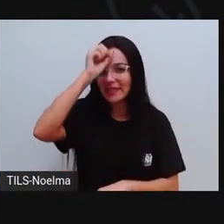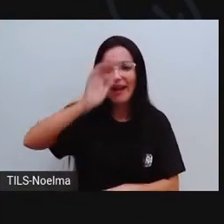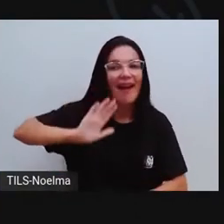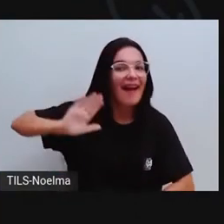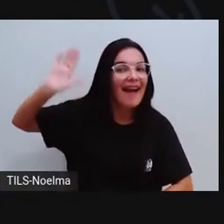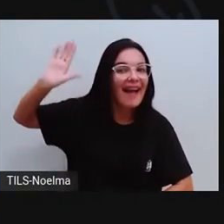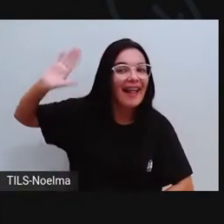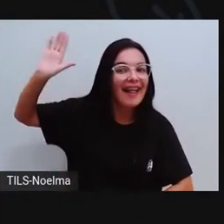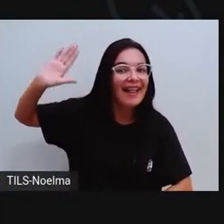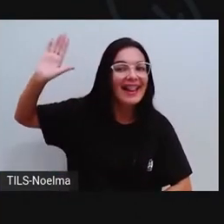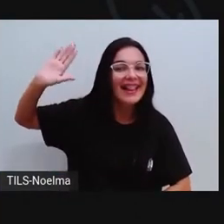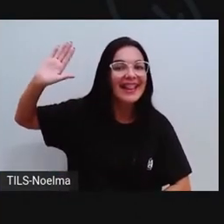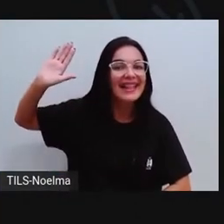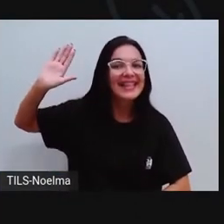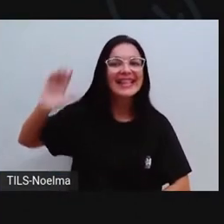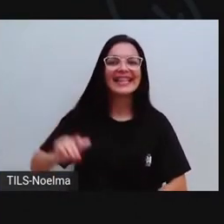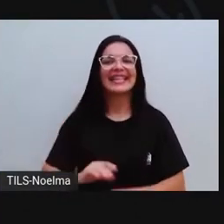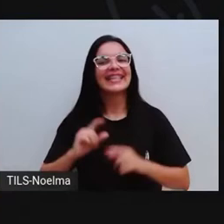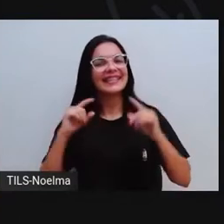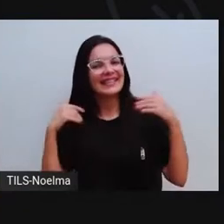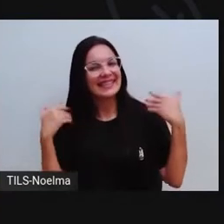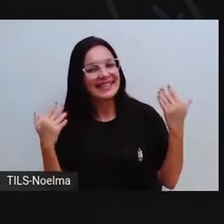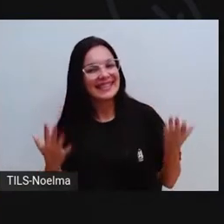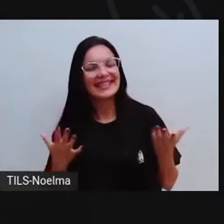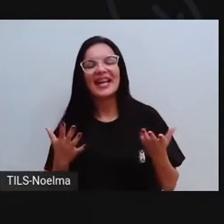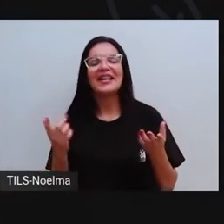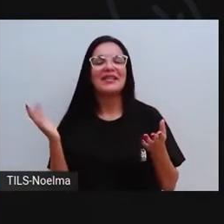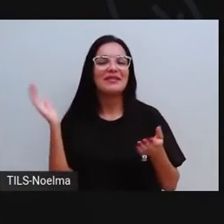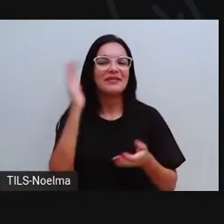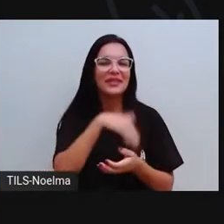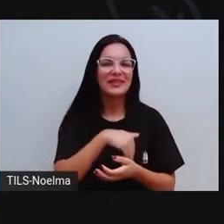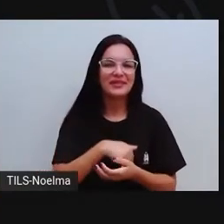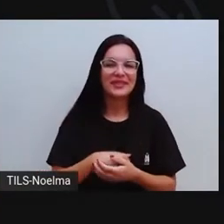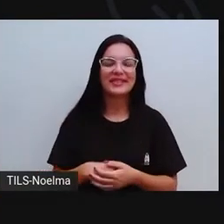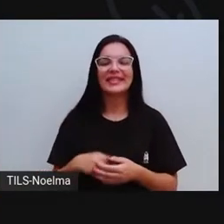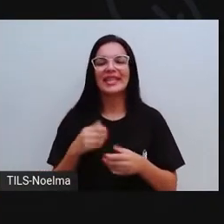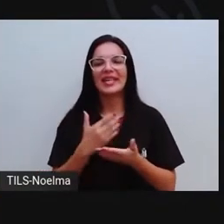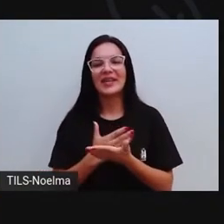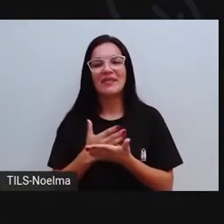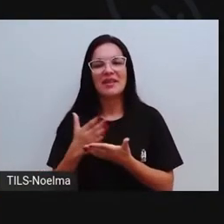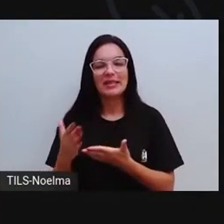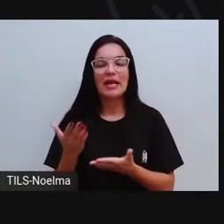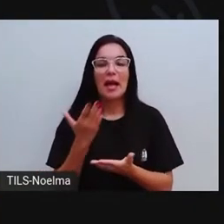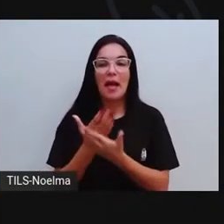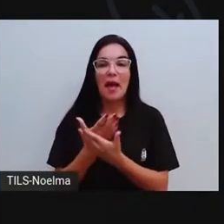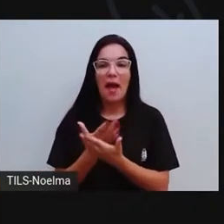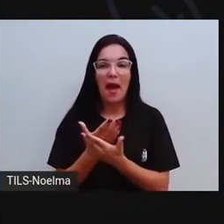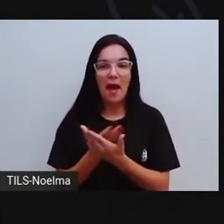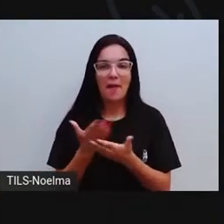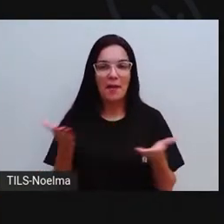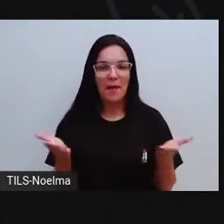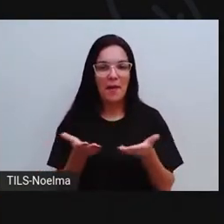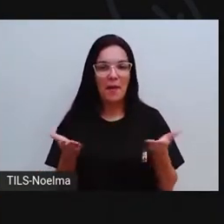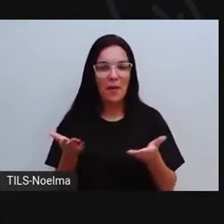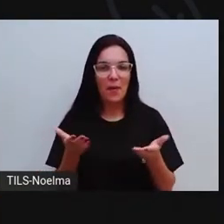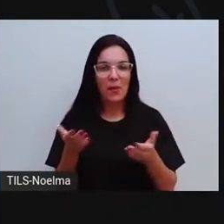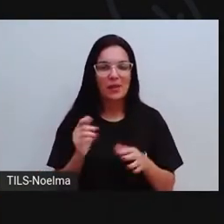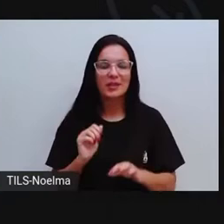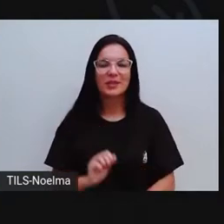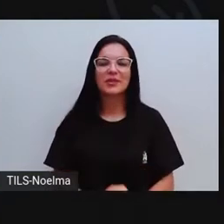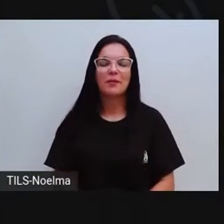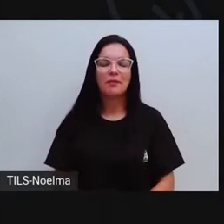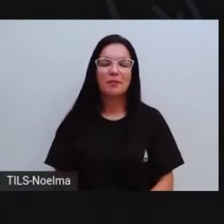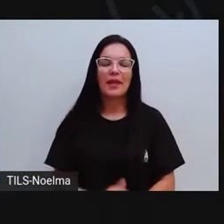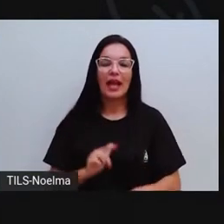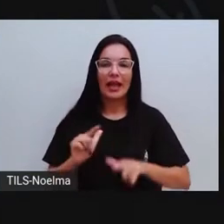Levanta a mão aí para prover. Ah, muito bem, então vamos lá, vamos iniciar aí mais uma